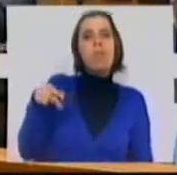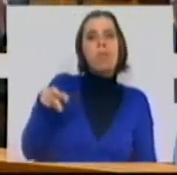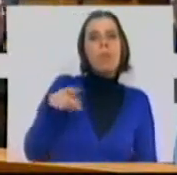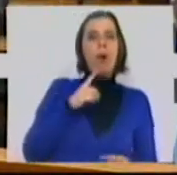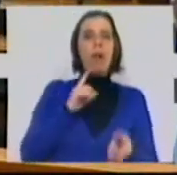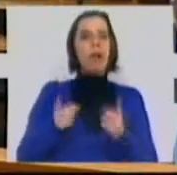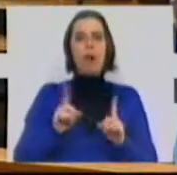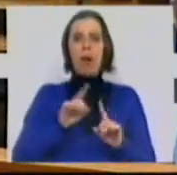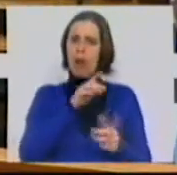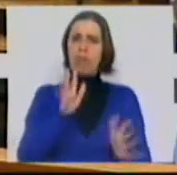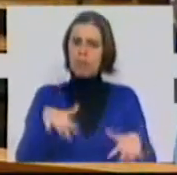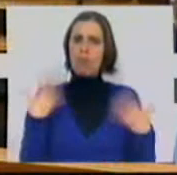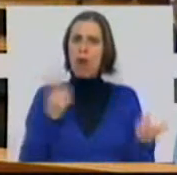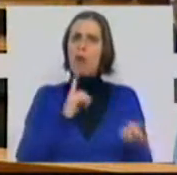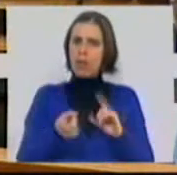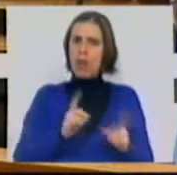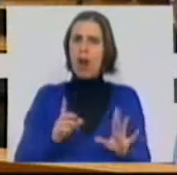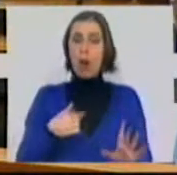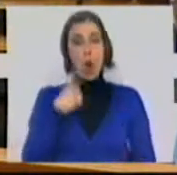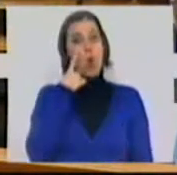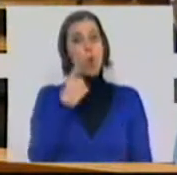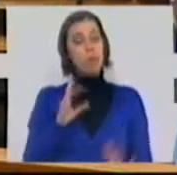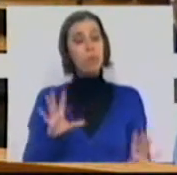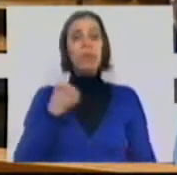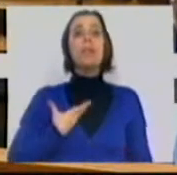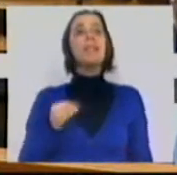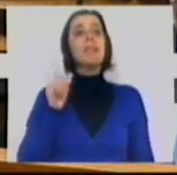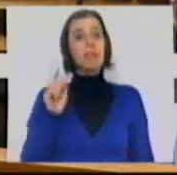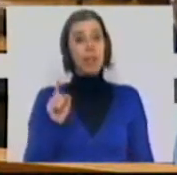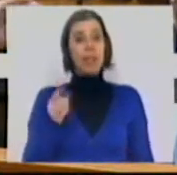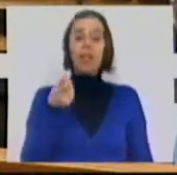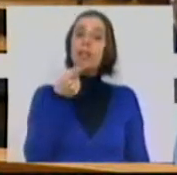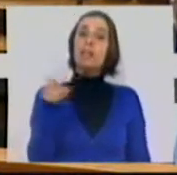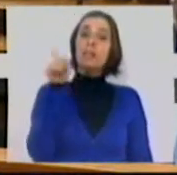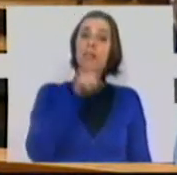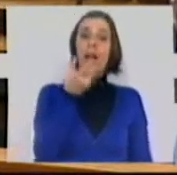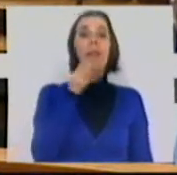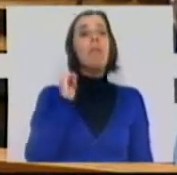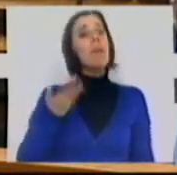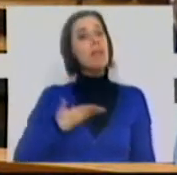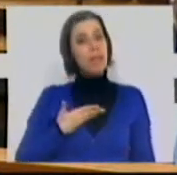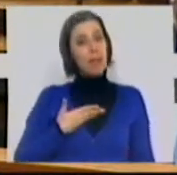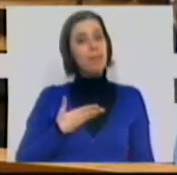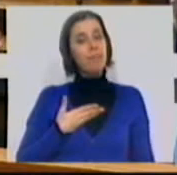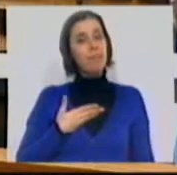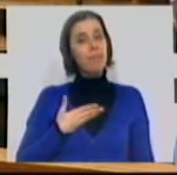diálogo. E notei bem que o CDS e o Partido Social Democrata